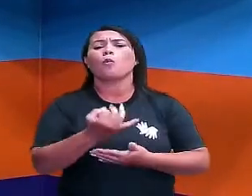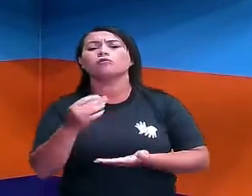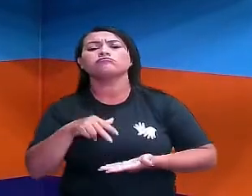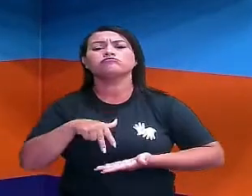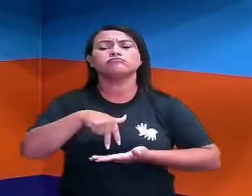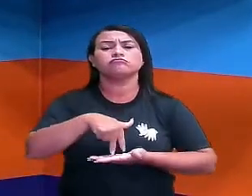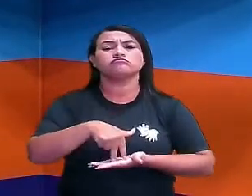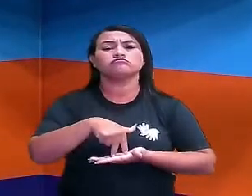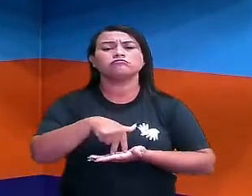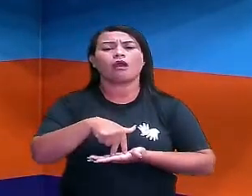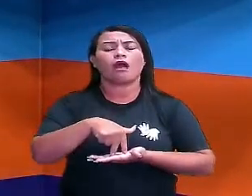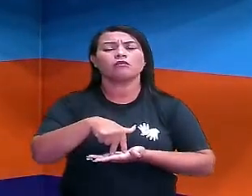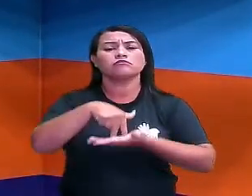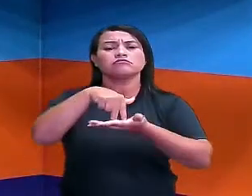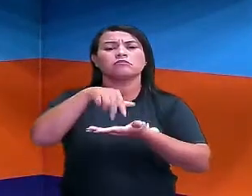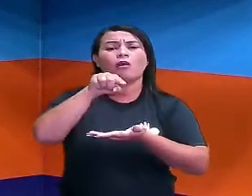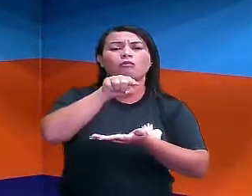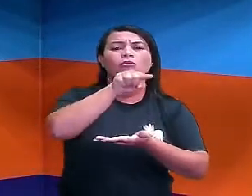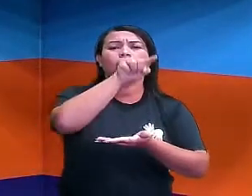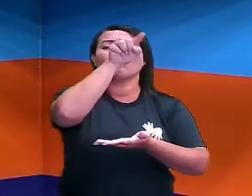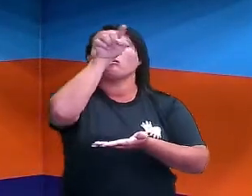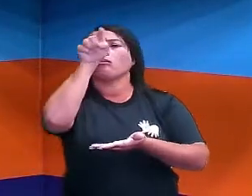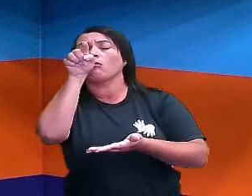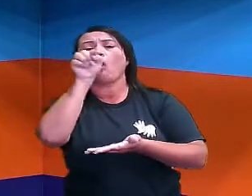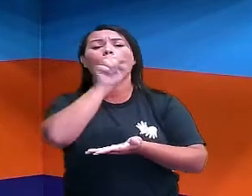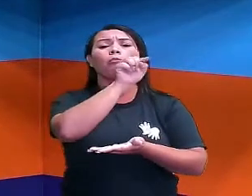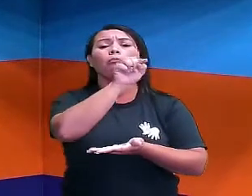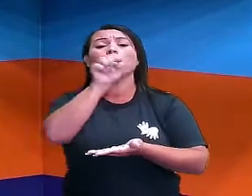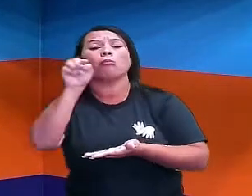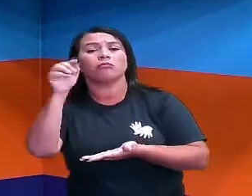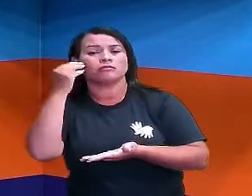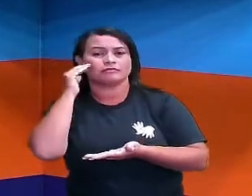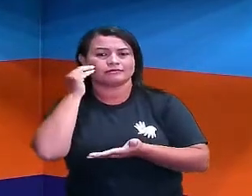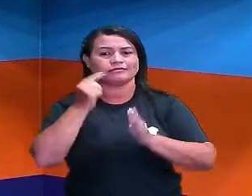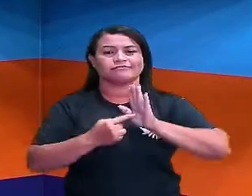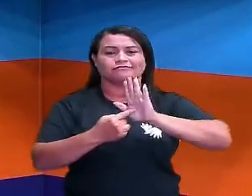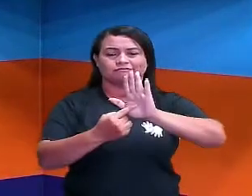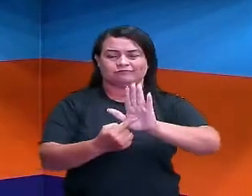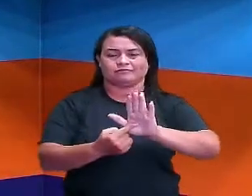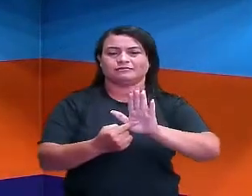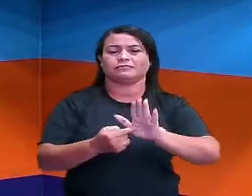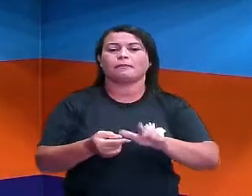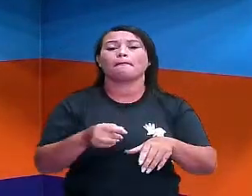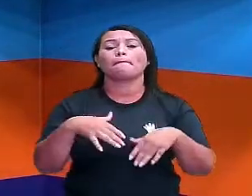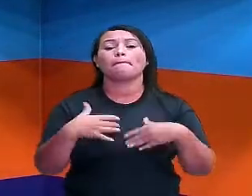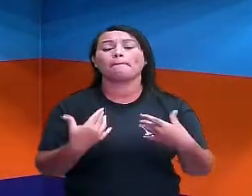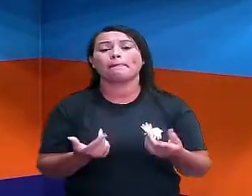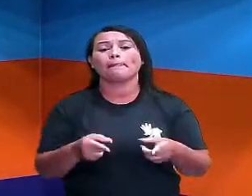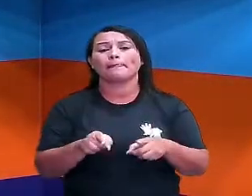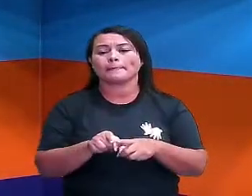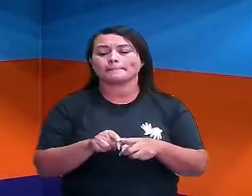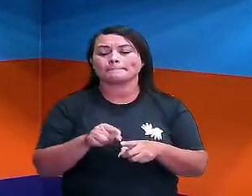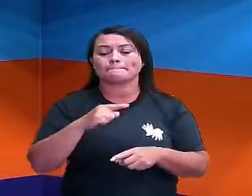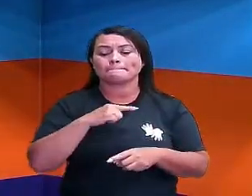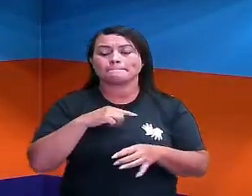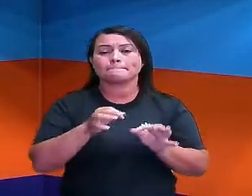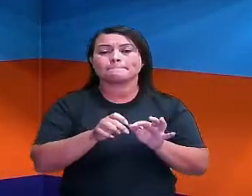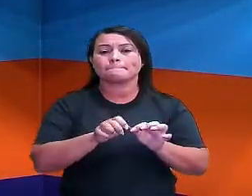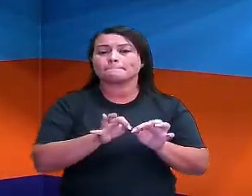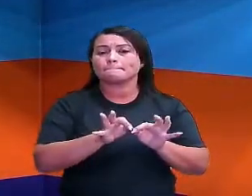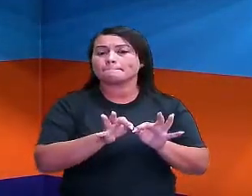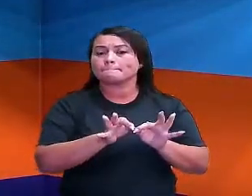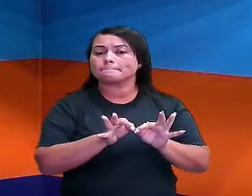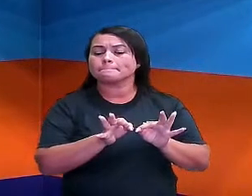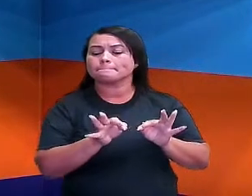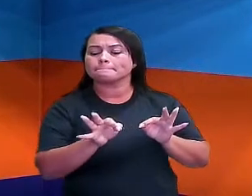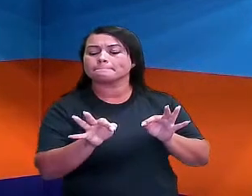balança, e aí mostra o peso da gente, tá certo? Então, aqui, ó, é uma trena, tá certo?